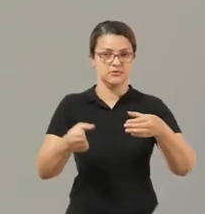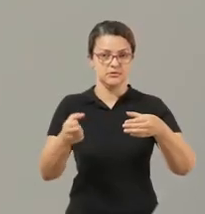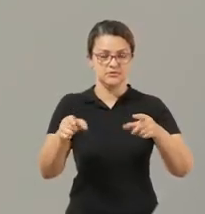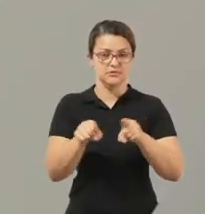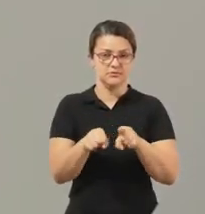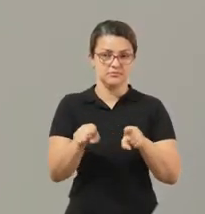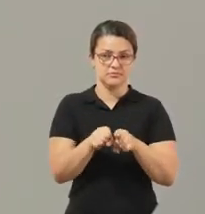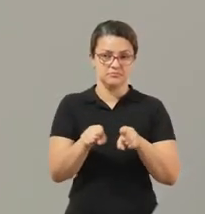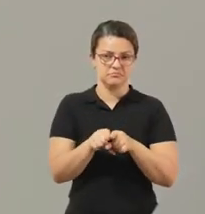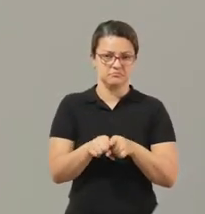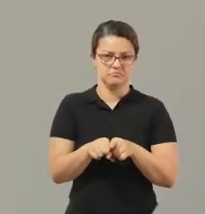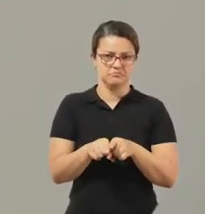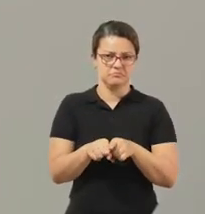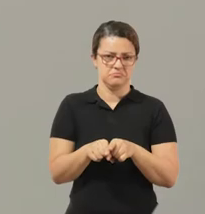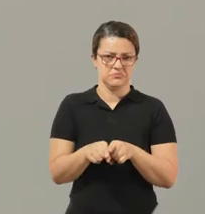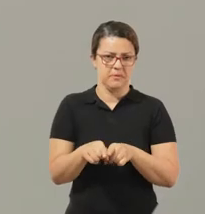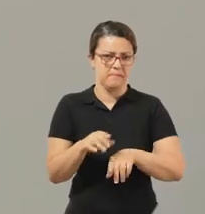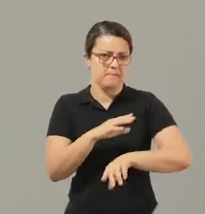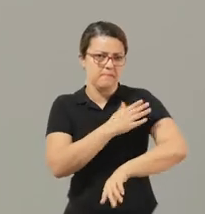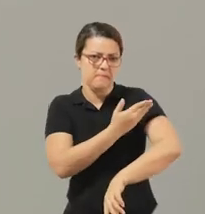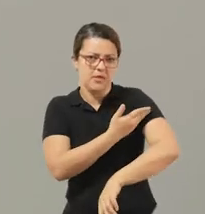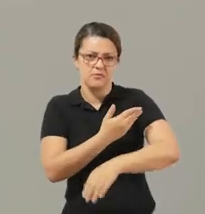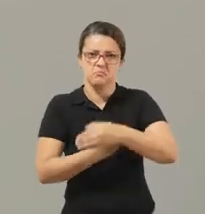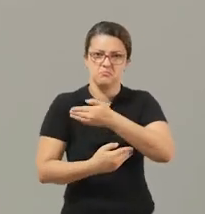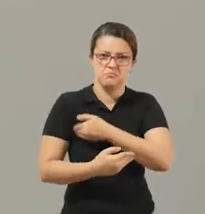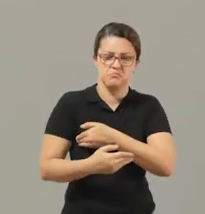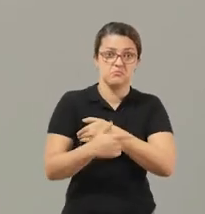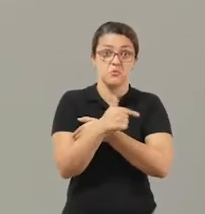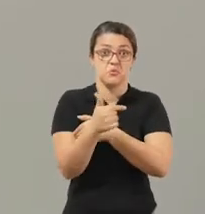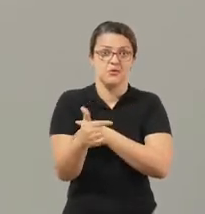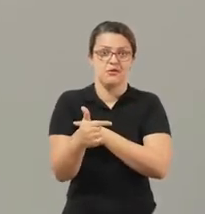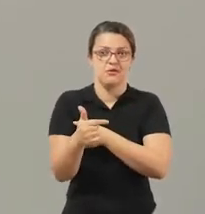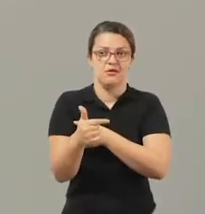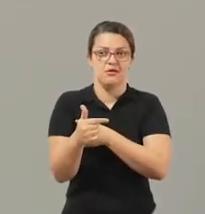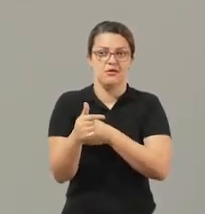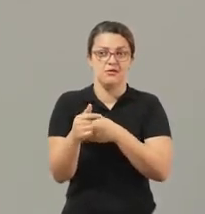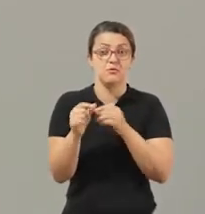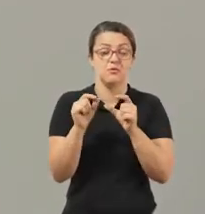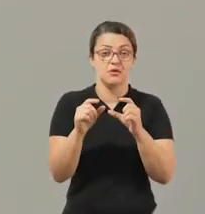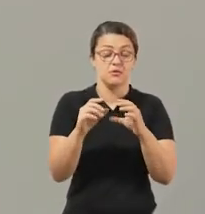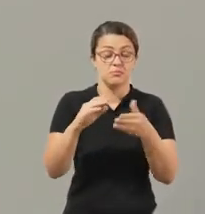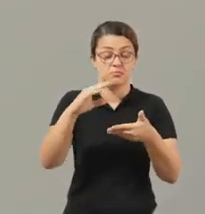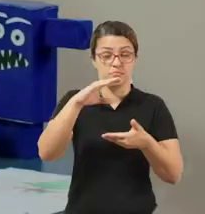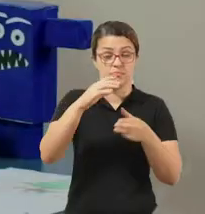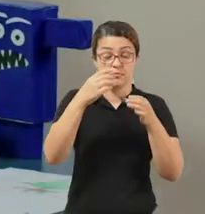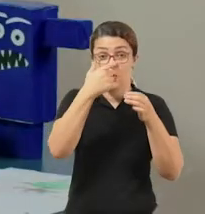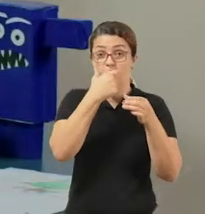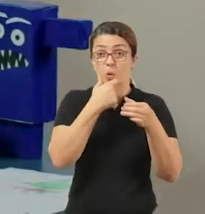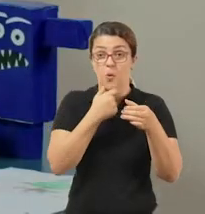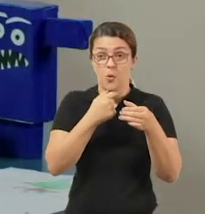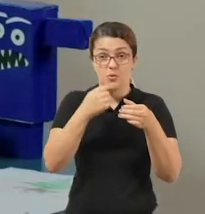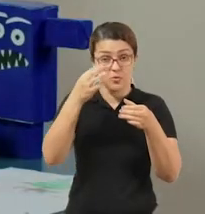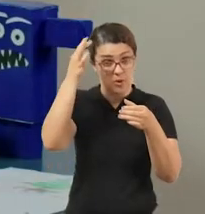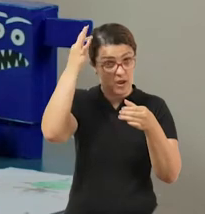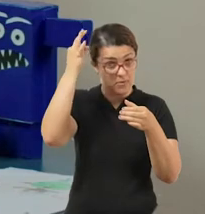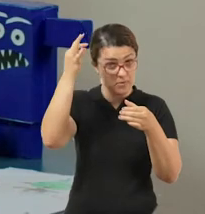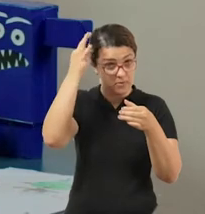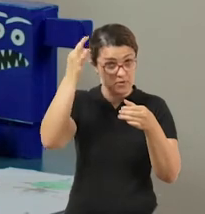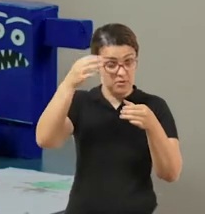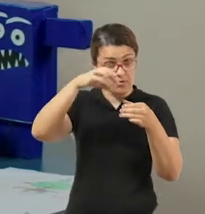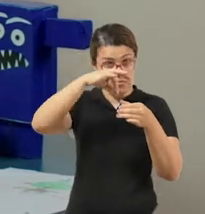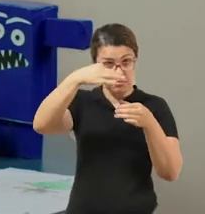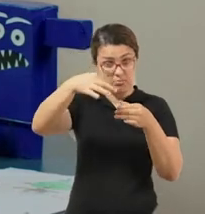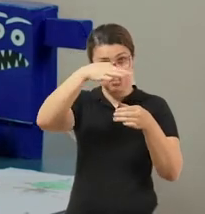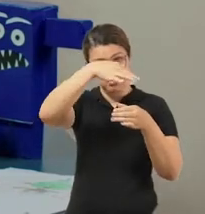esse daqui eu resolvi não fazer as mãozinhas. Mas fiz os pezinhos e o cabelinho dele que se mexe quando